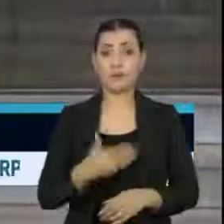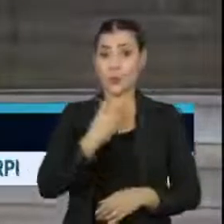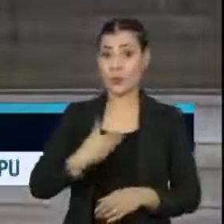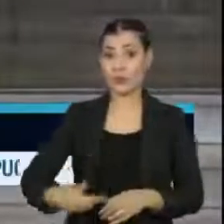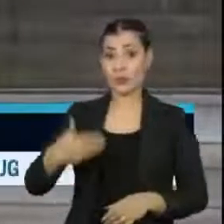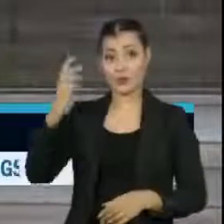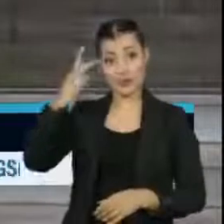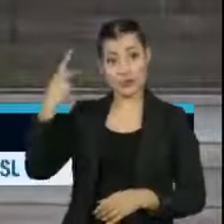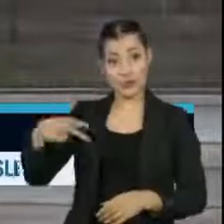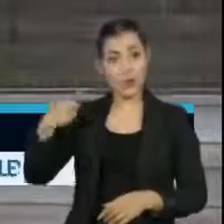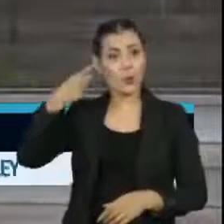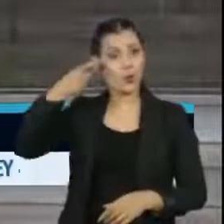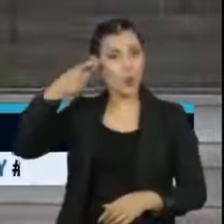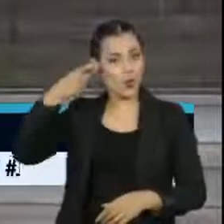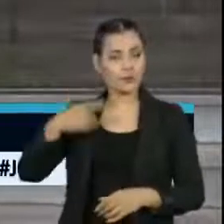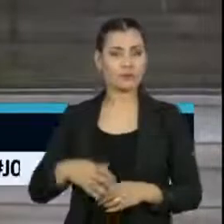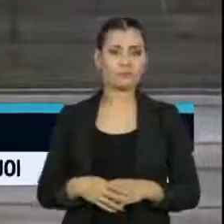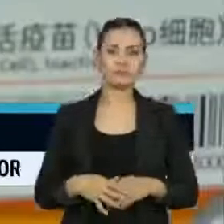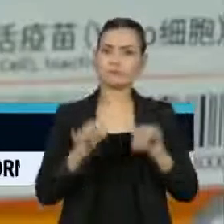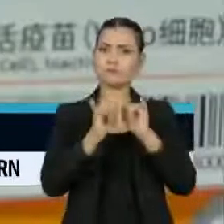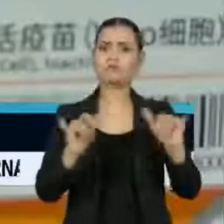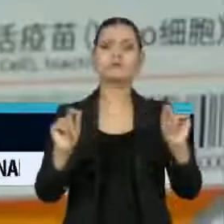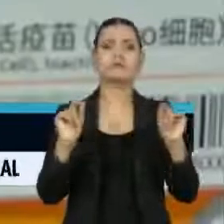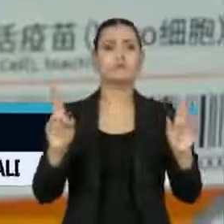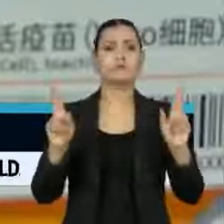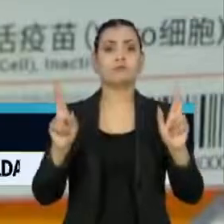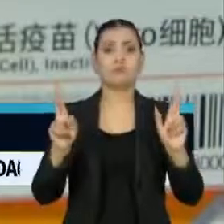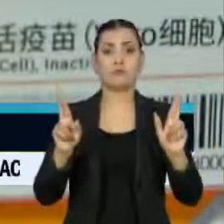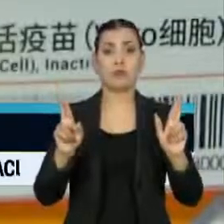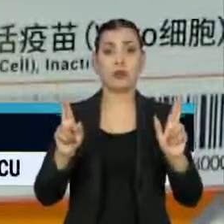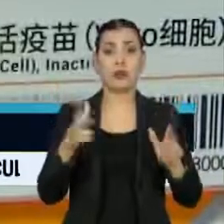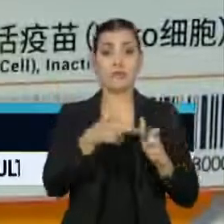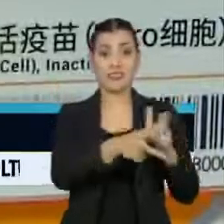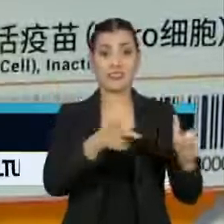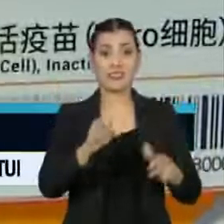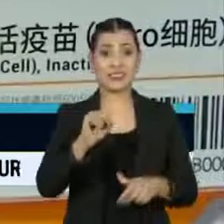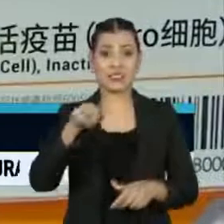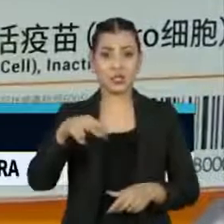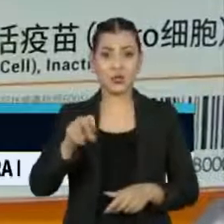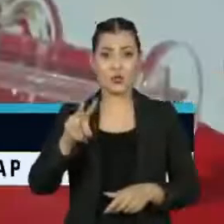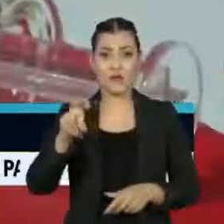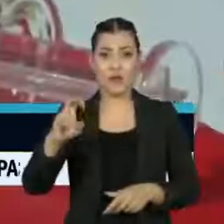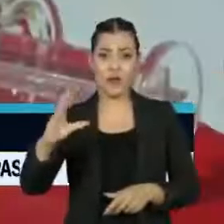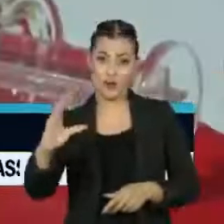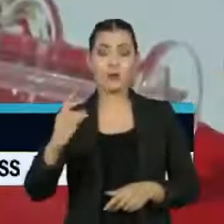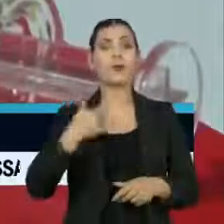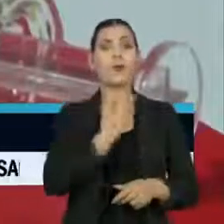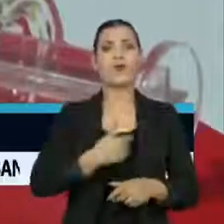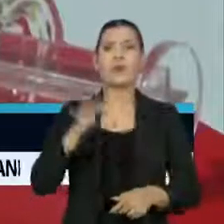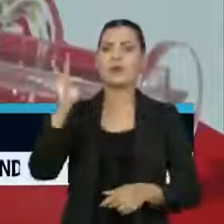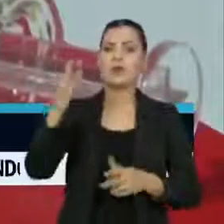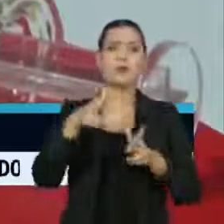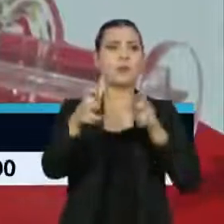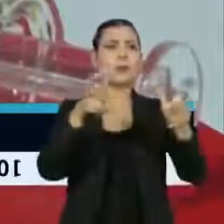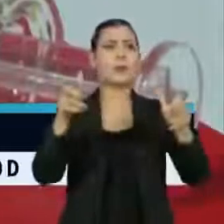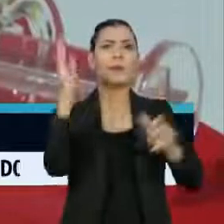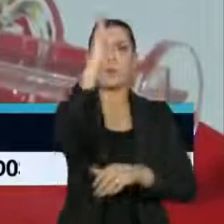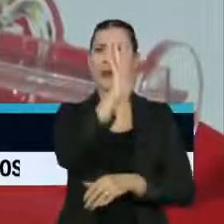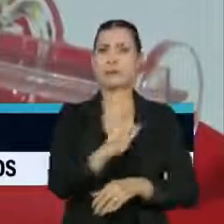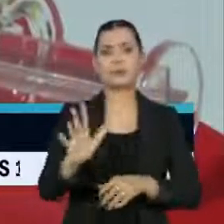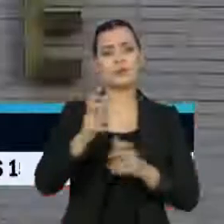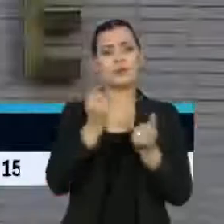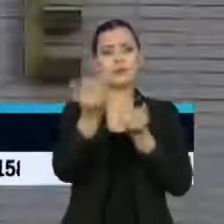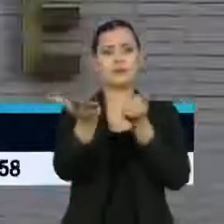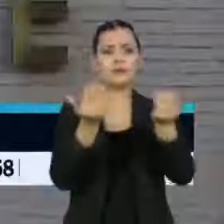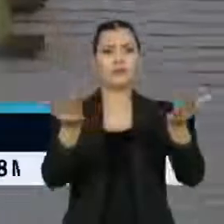governador de São Paulo, João Doria, afirmou que espera que a Coronavac seja distribuída pelo governo federal por meio do Programa Nacional de